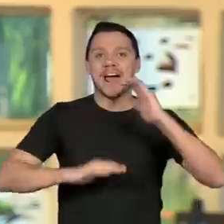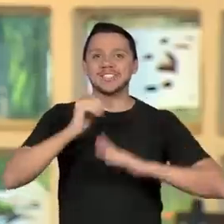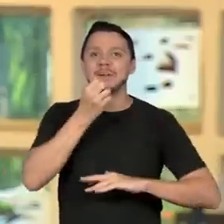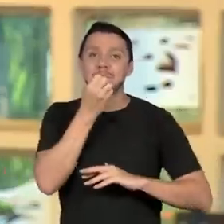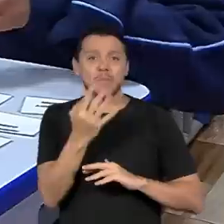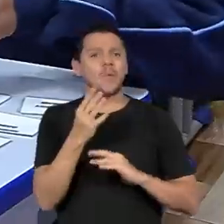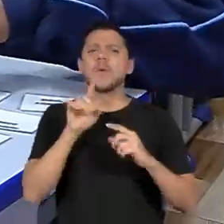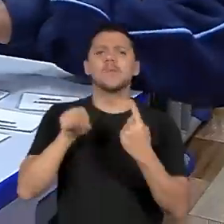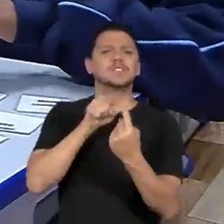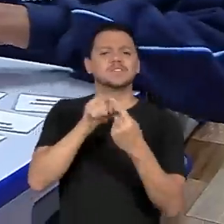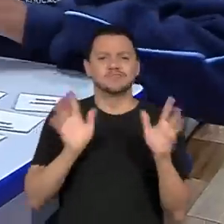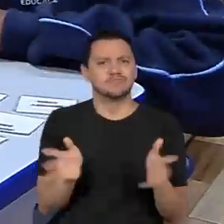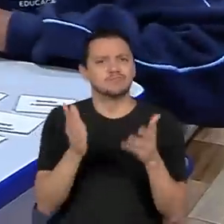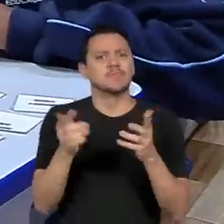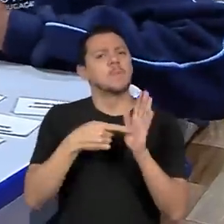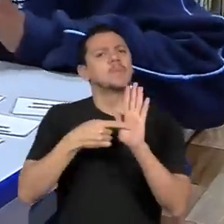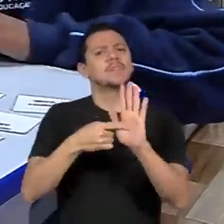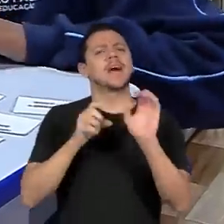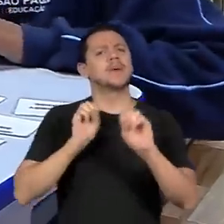o melhor da educação.